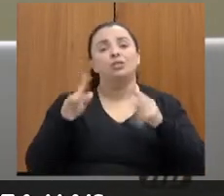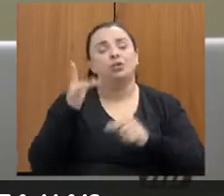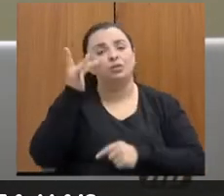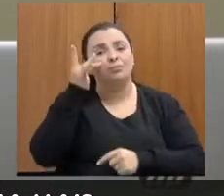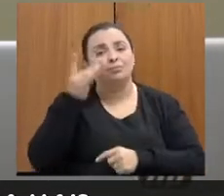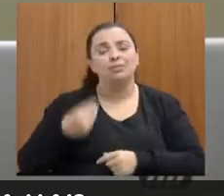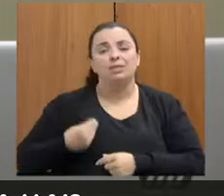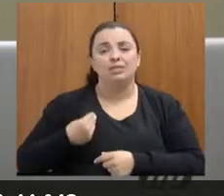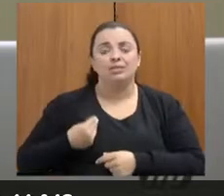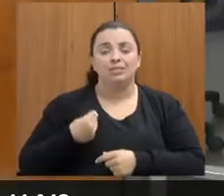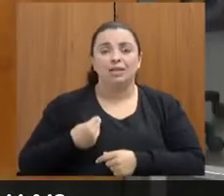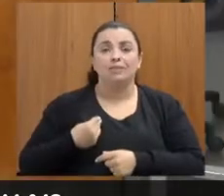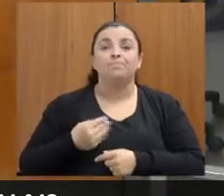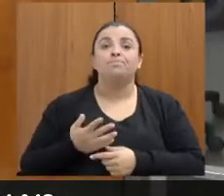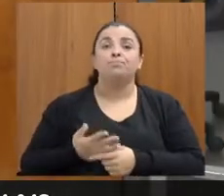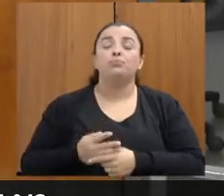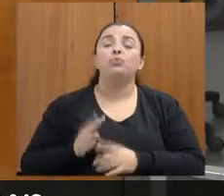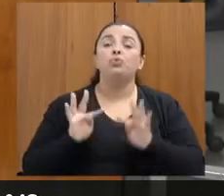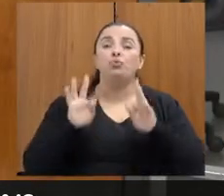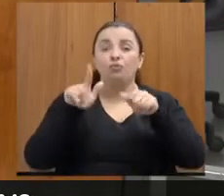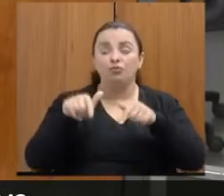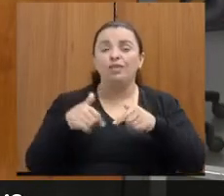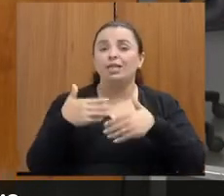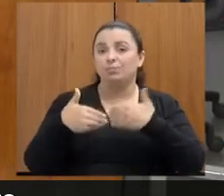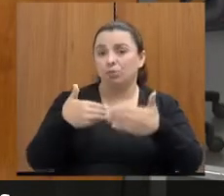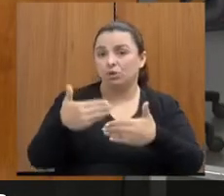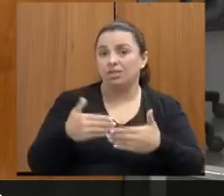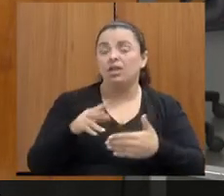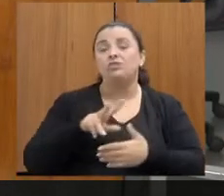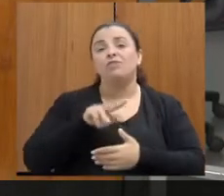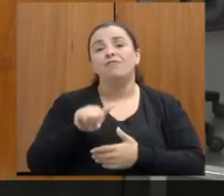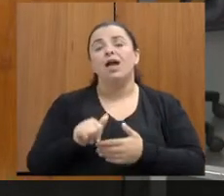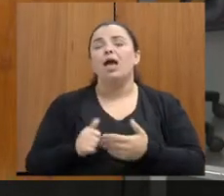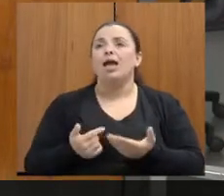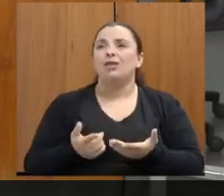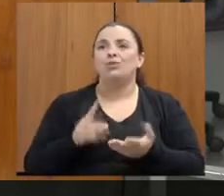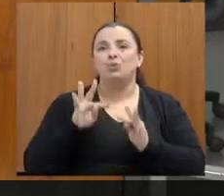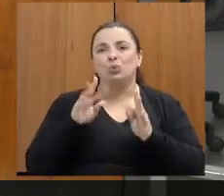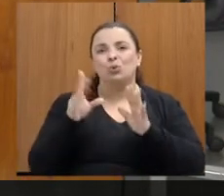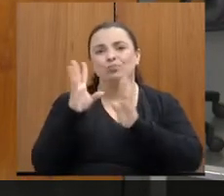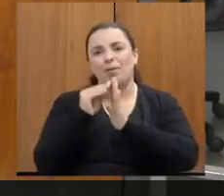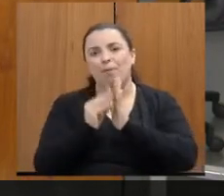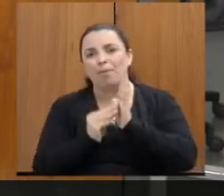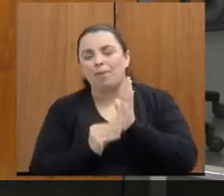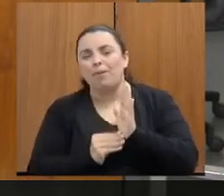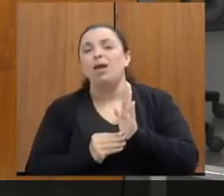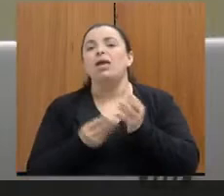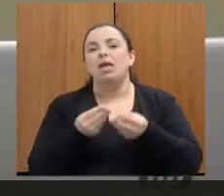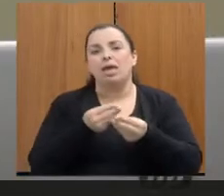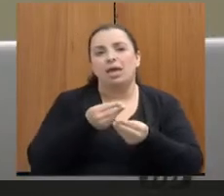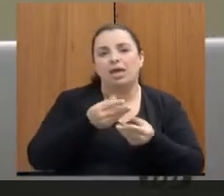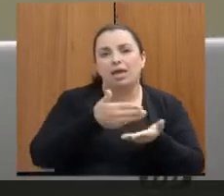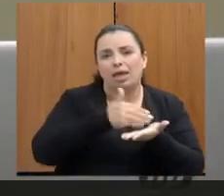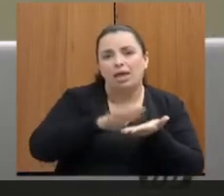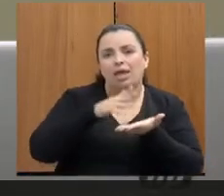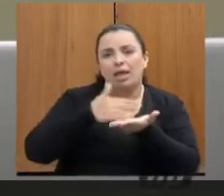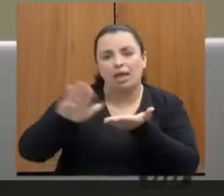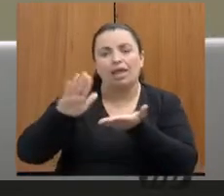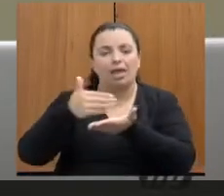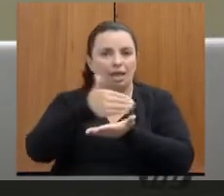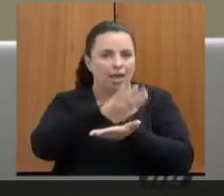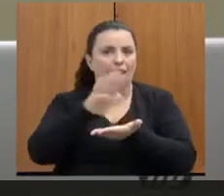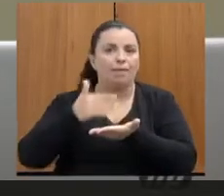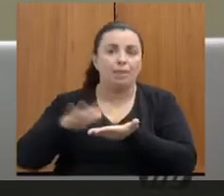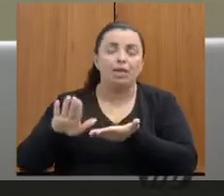Posteriormente, ao final desse processo, a gente encaminha os balanços para que vocês possam acompanhar e eu espero que, de fato, a gente